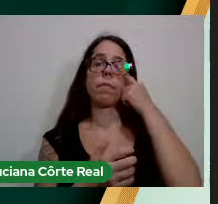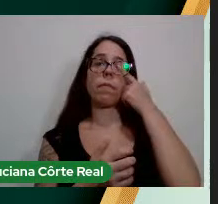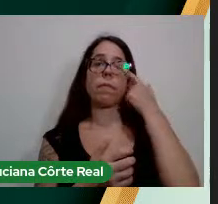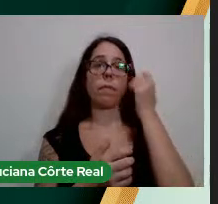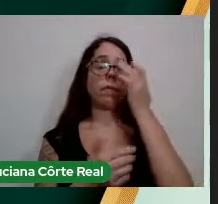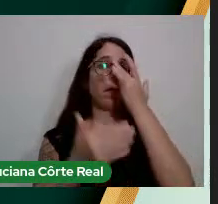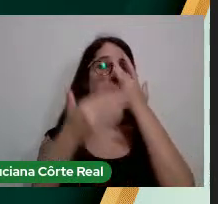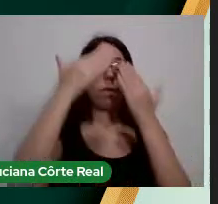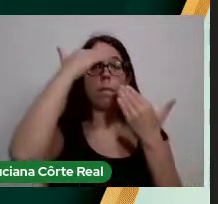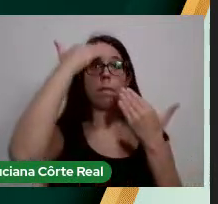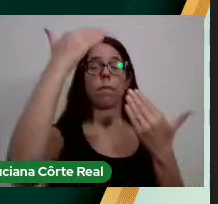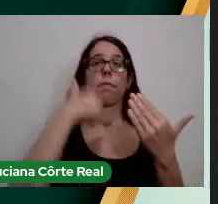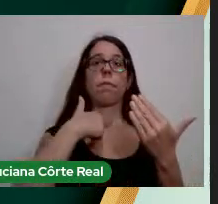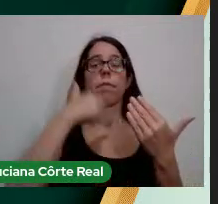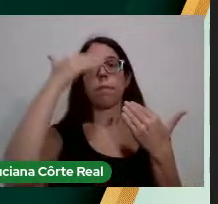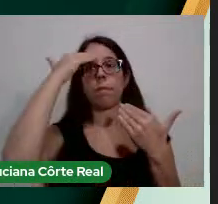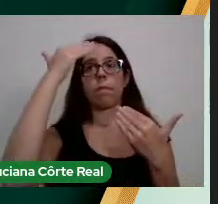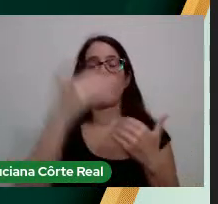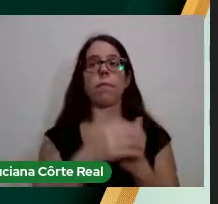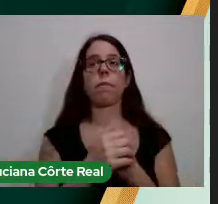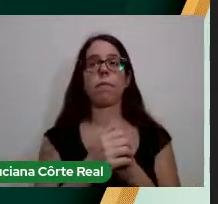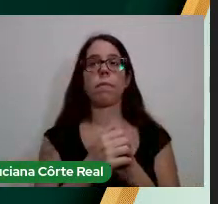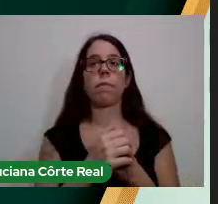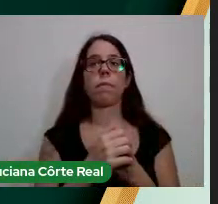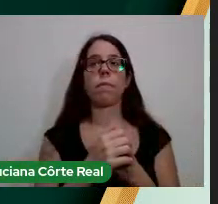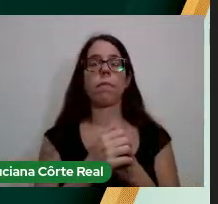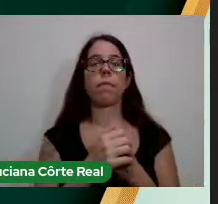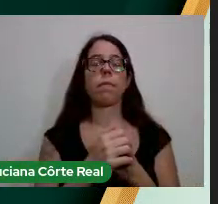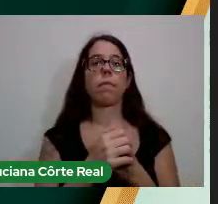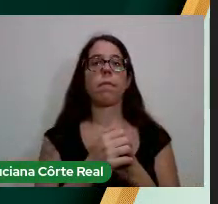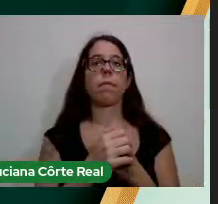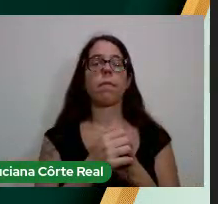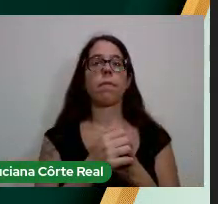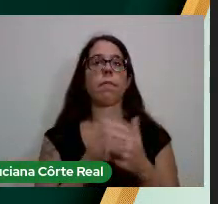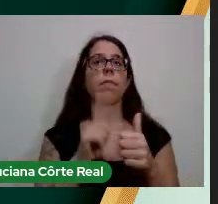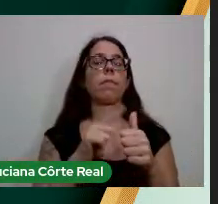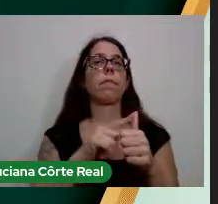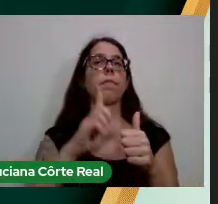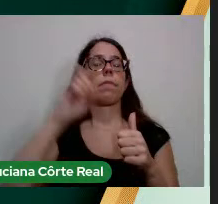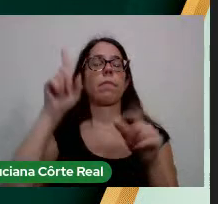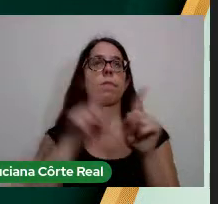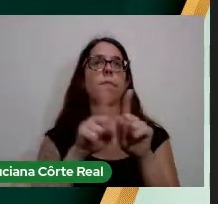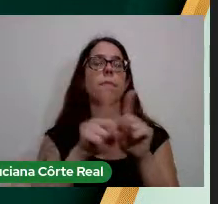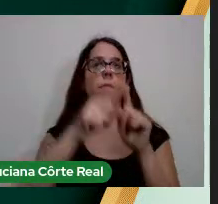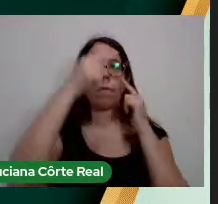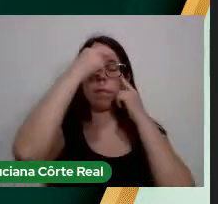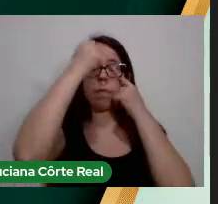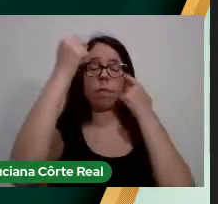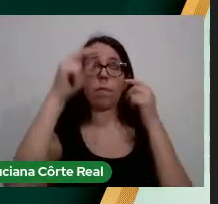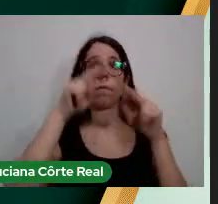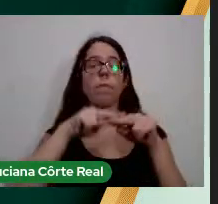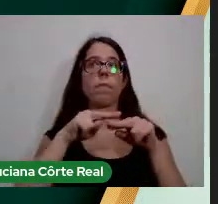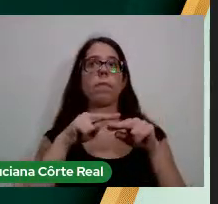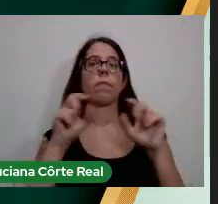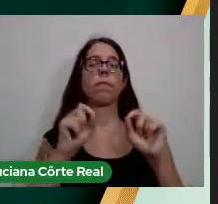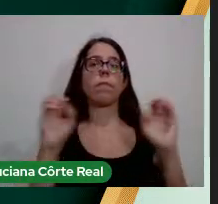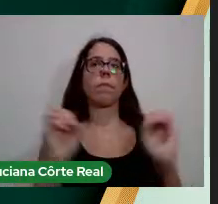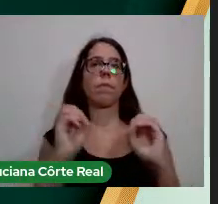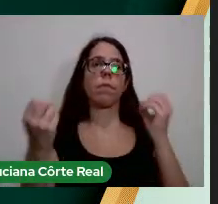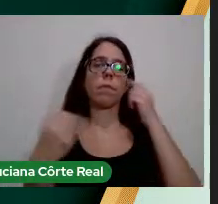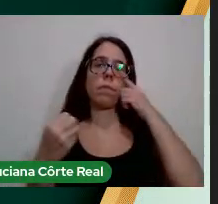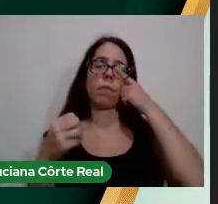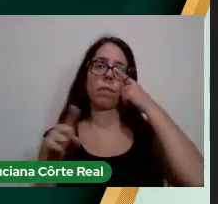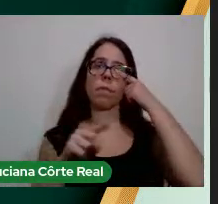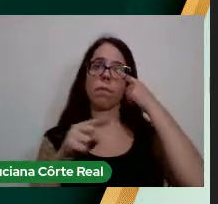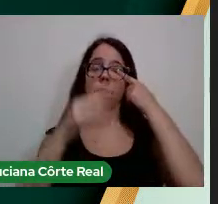Obrigado Eu agradeço a Deus Primeiramente Agradeço a universidade Pela excelência no ensino Agradeço aos meus